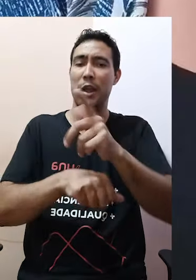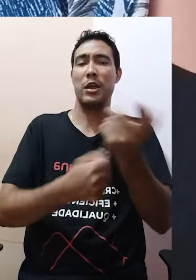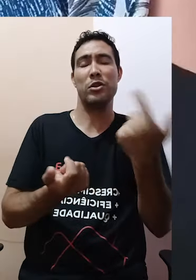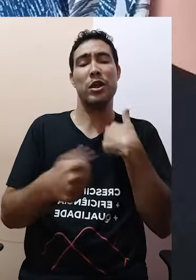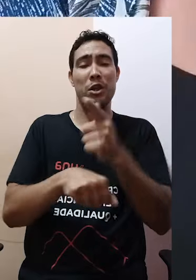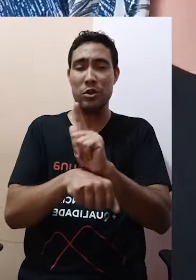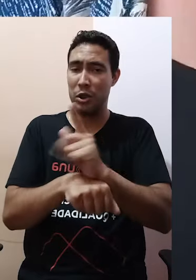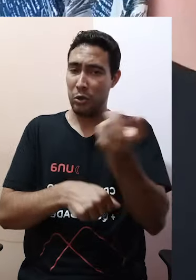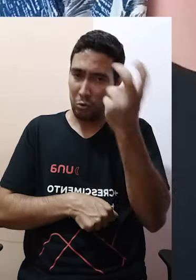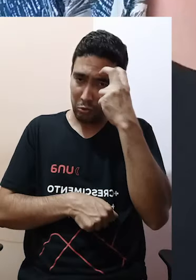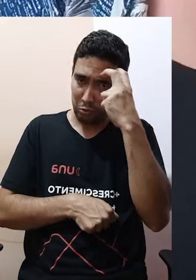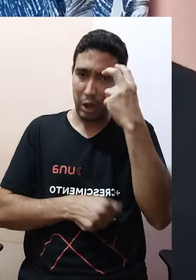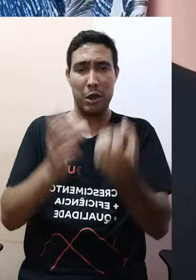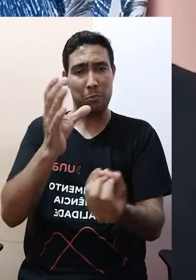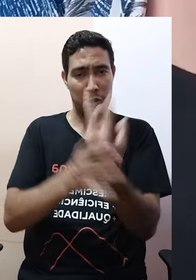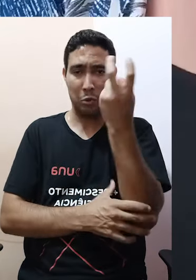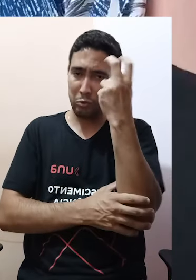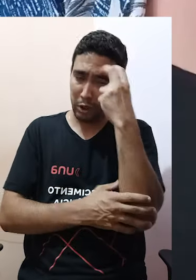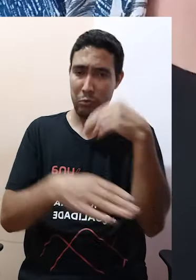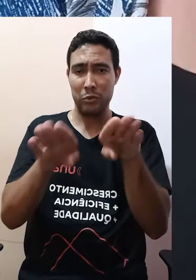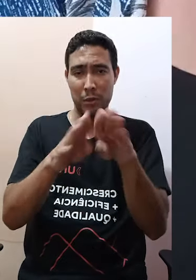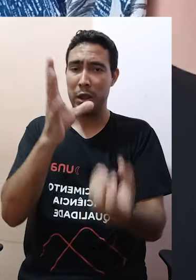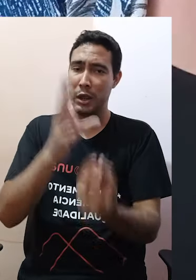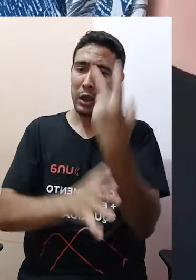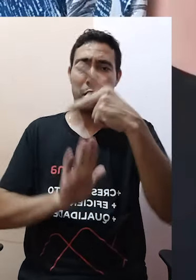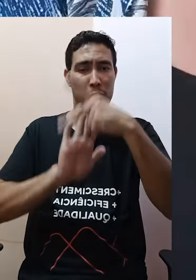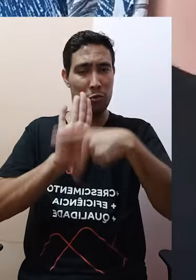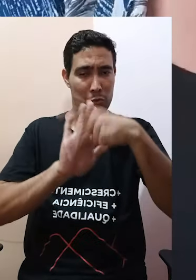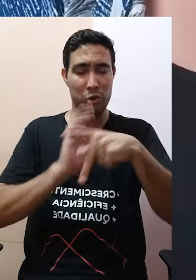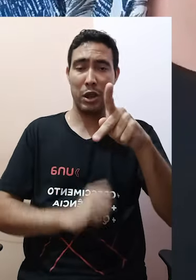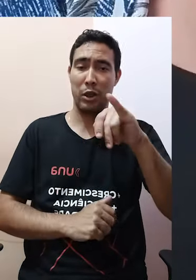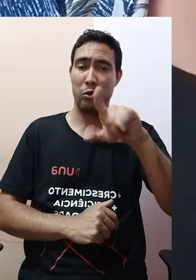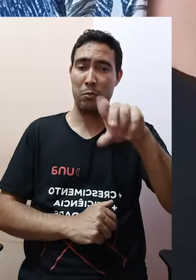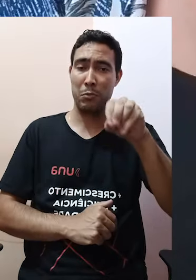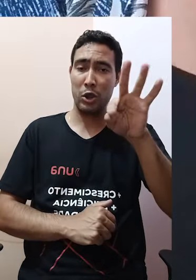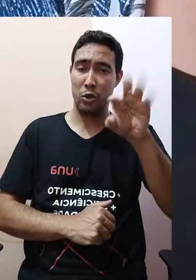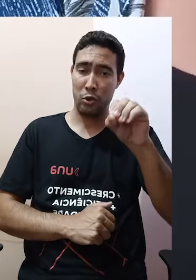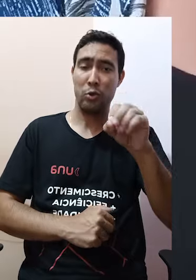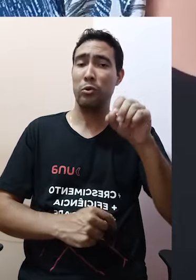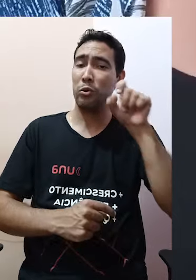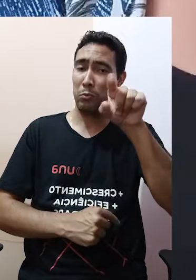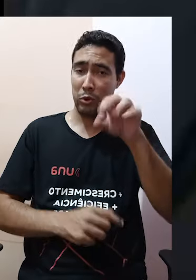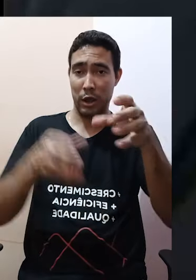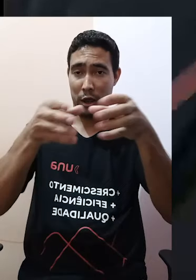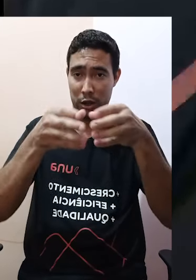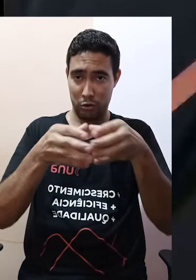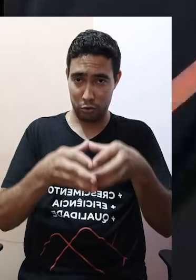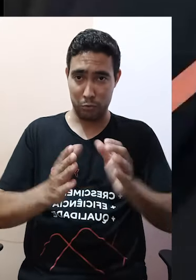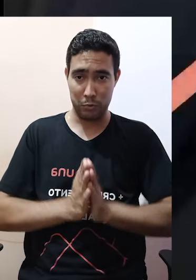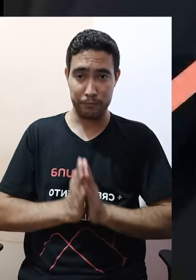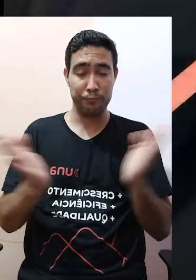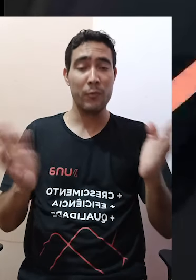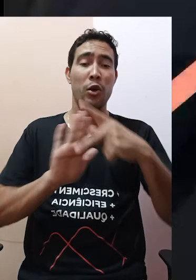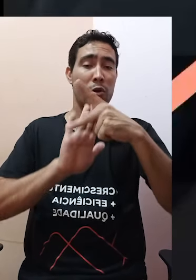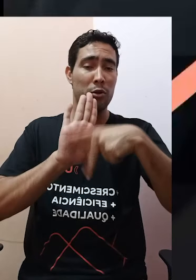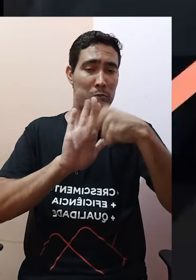produção cultural e a elaboração de um projeto piloto por cada grupo. O projeto de